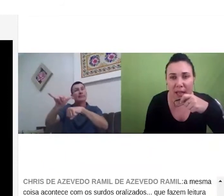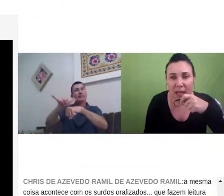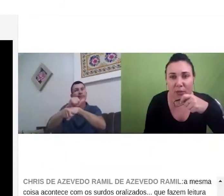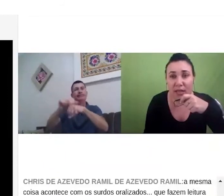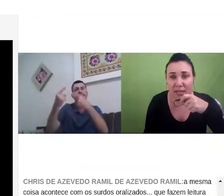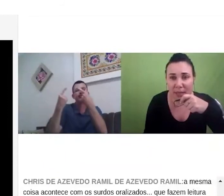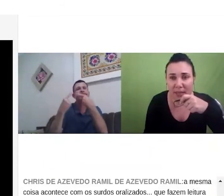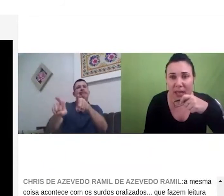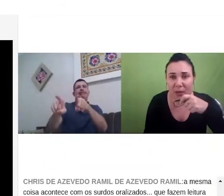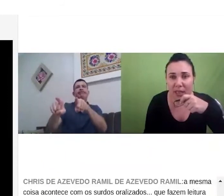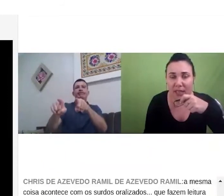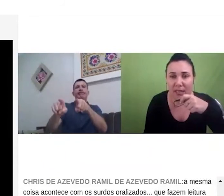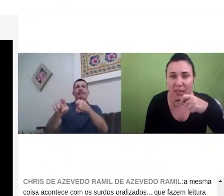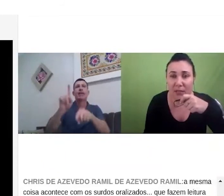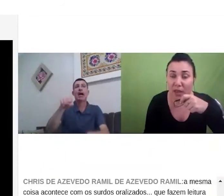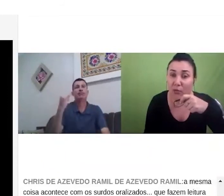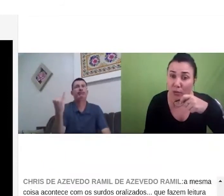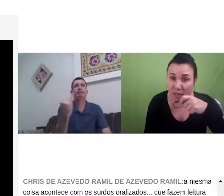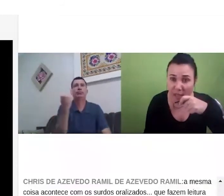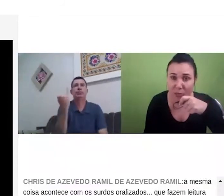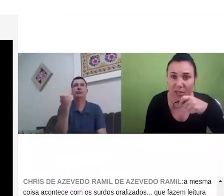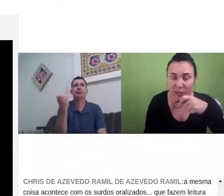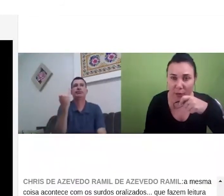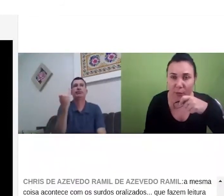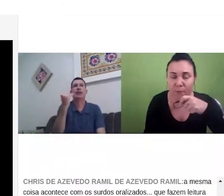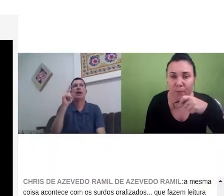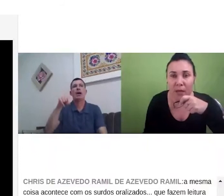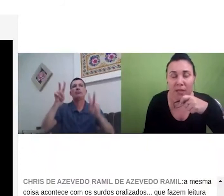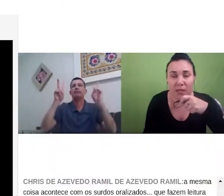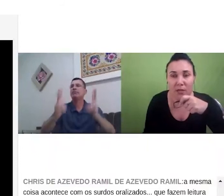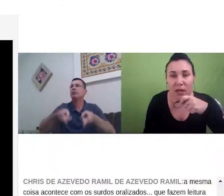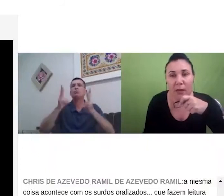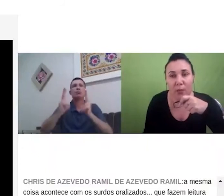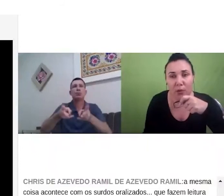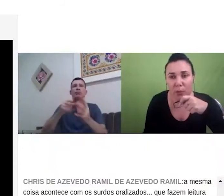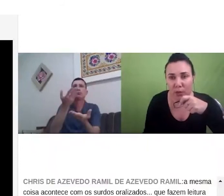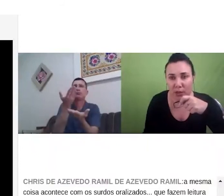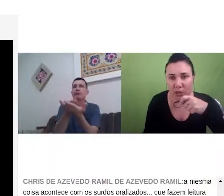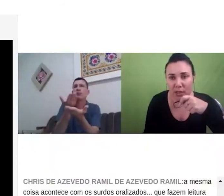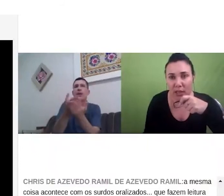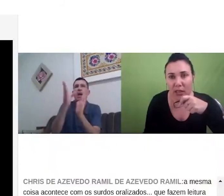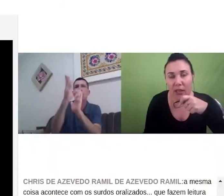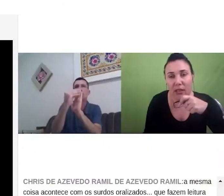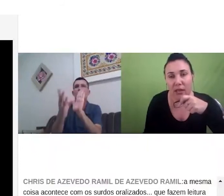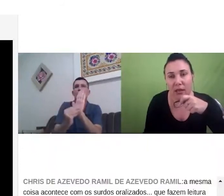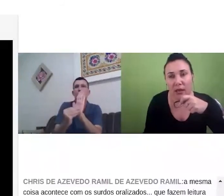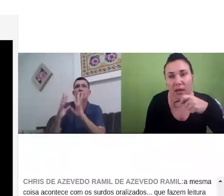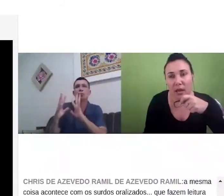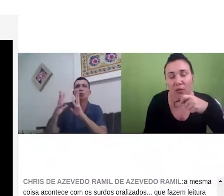adaptado esse material né? que ser eu sei que é um desafio mas isso é muito importante né? que